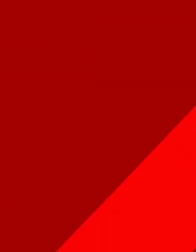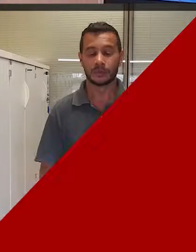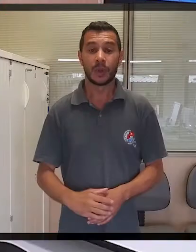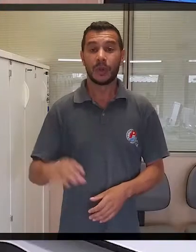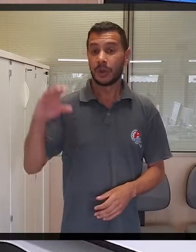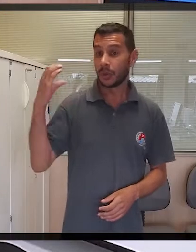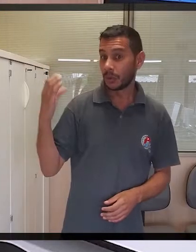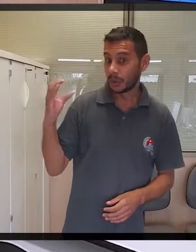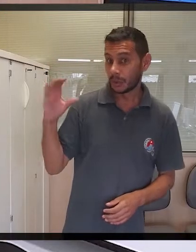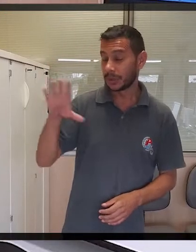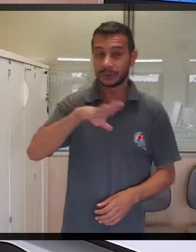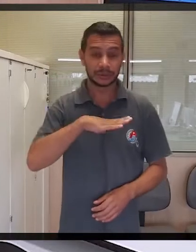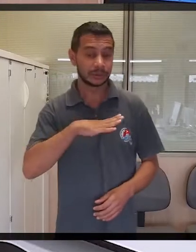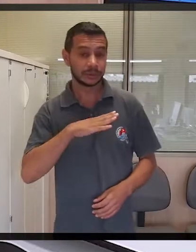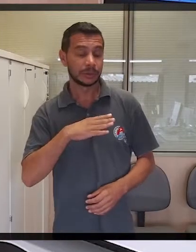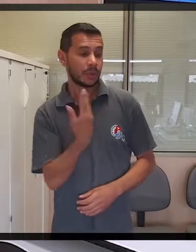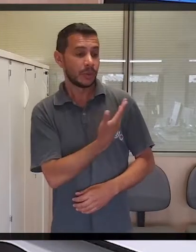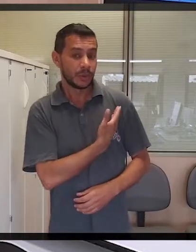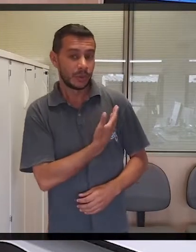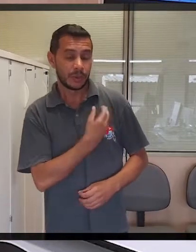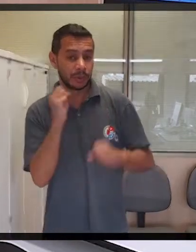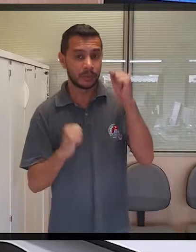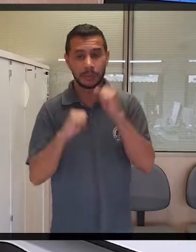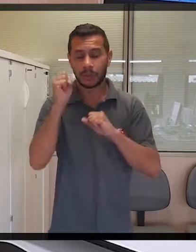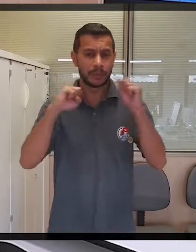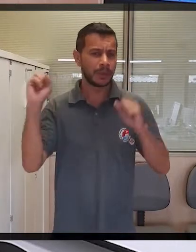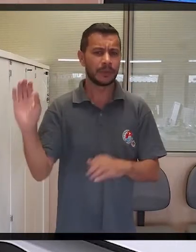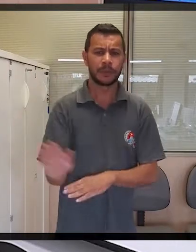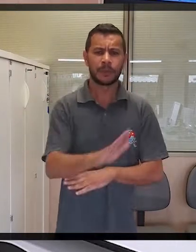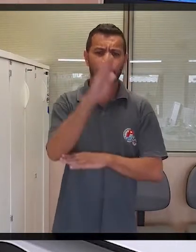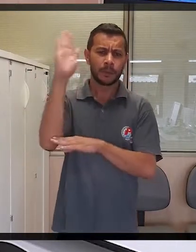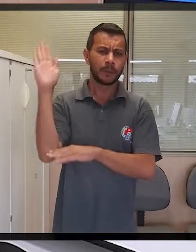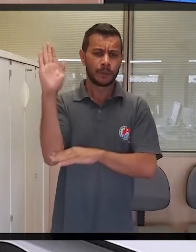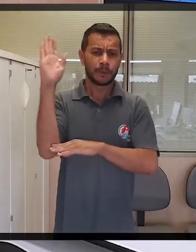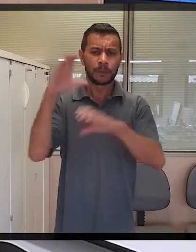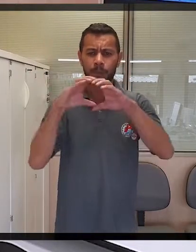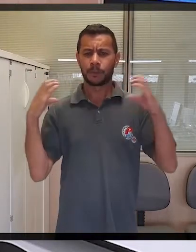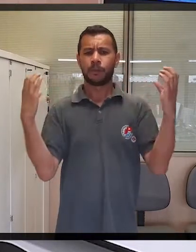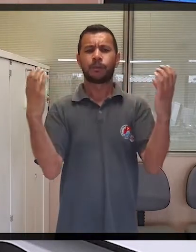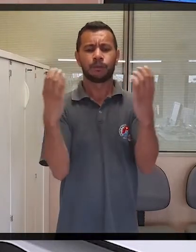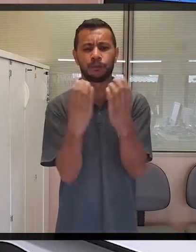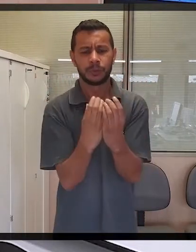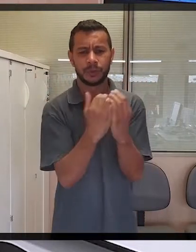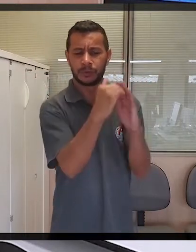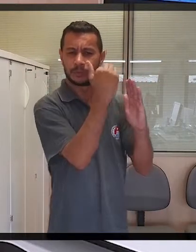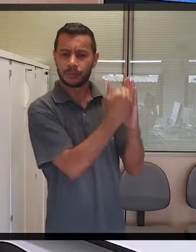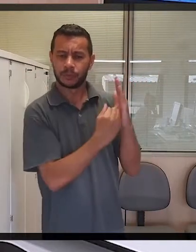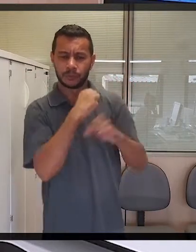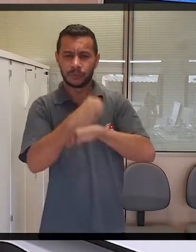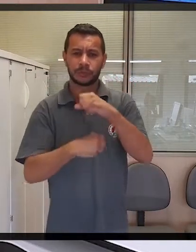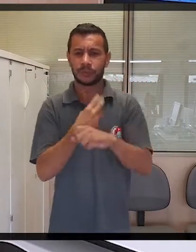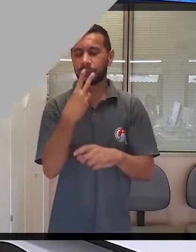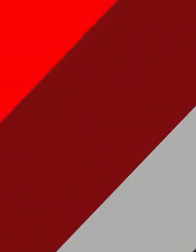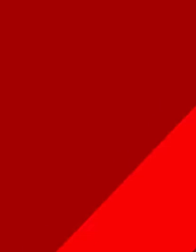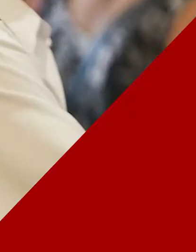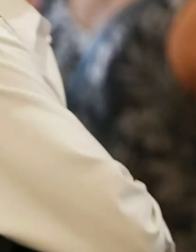Em Coti, os companheiros da Tranter aprovaram em assembleia o calendário de compensação de 2020.